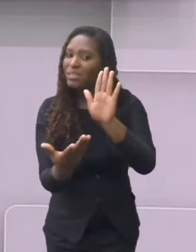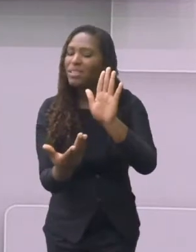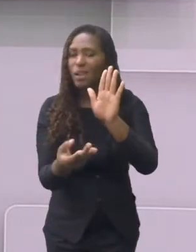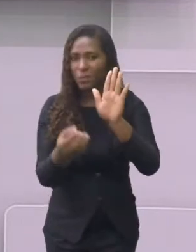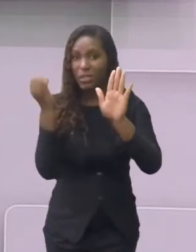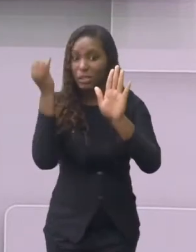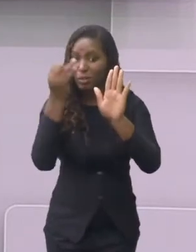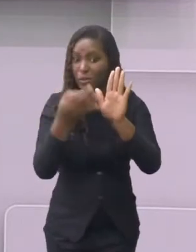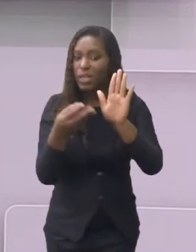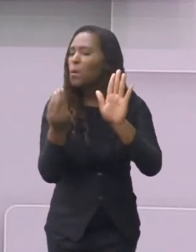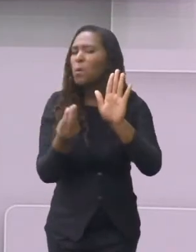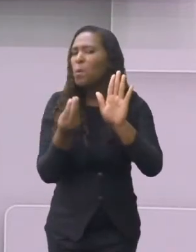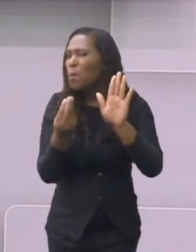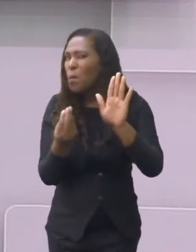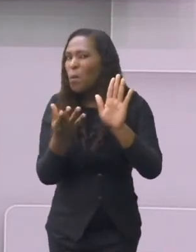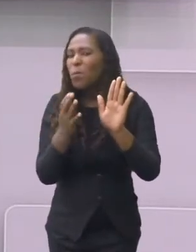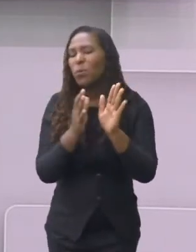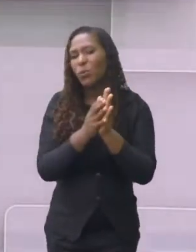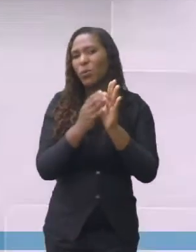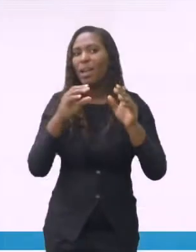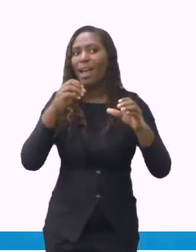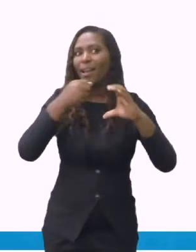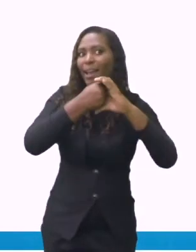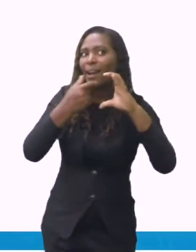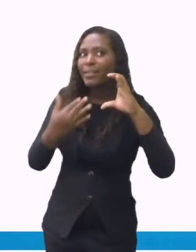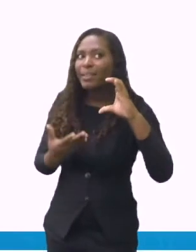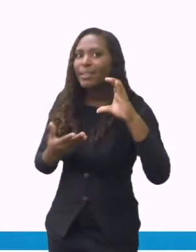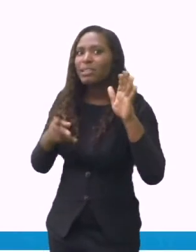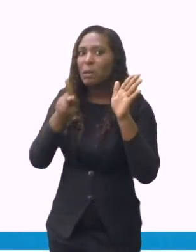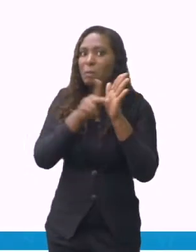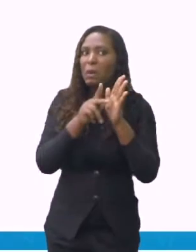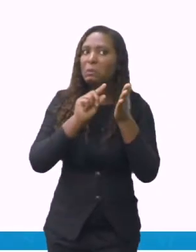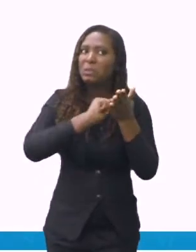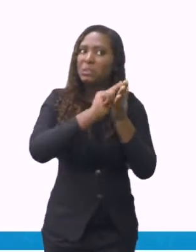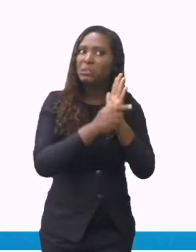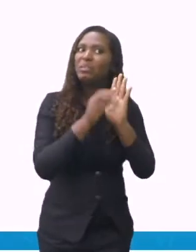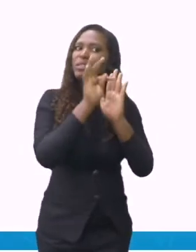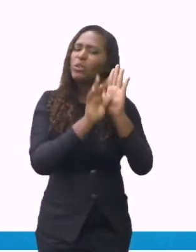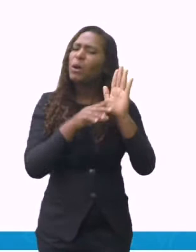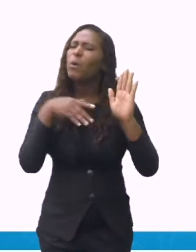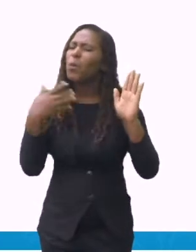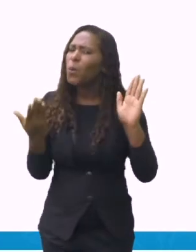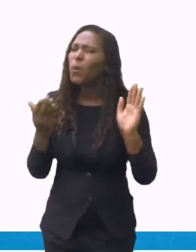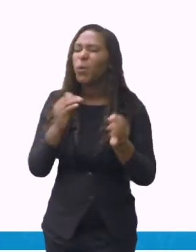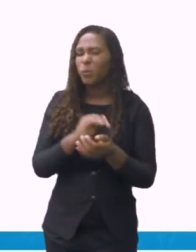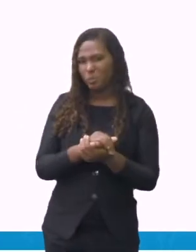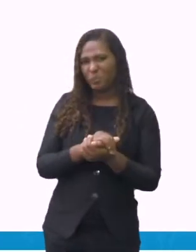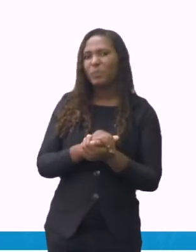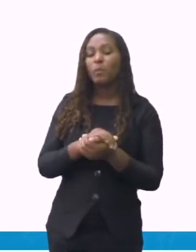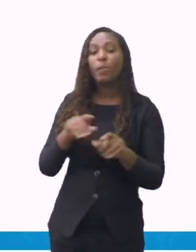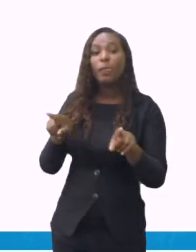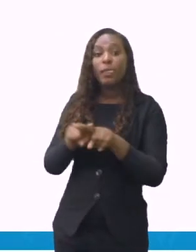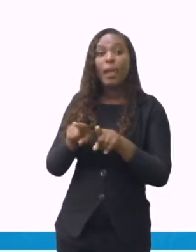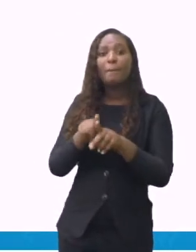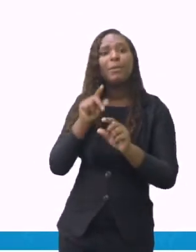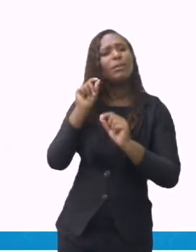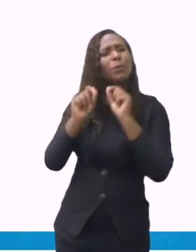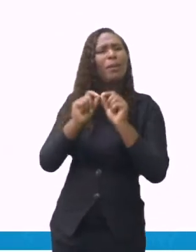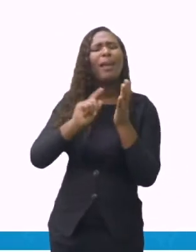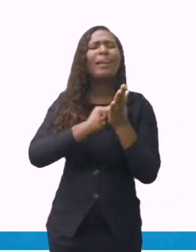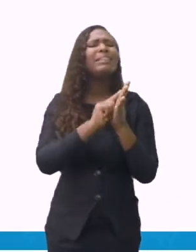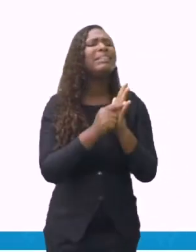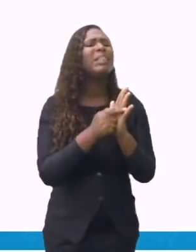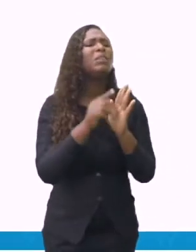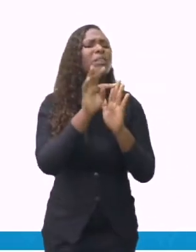E relembrando que o gênero textual, o que é, né? Todos os textos se constituem de elementos